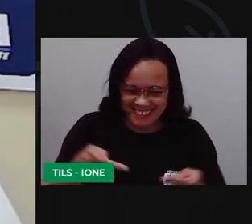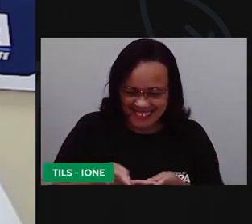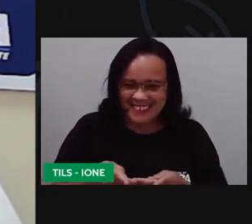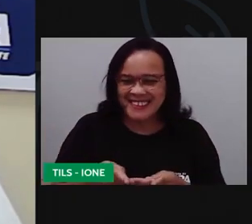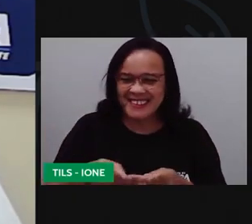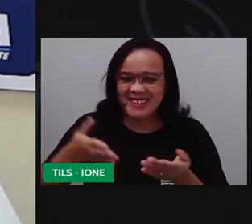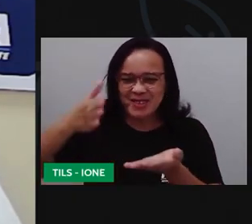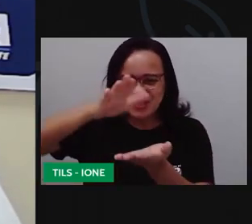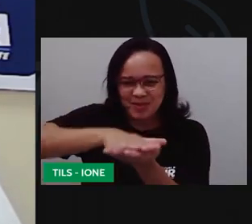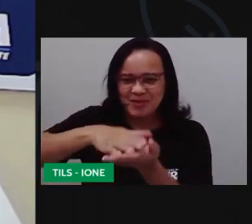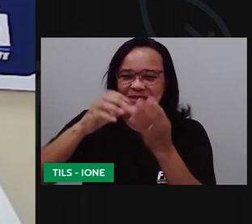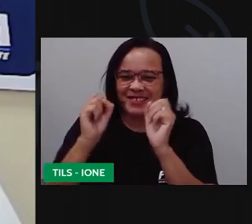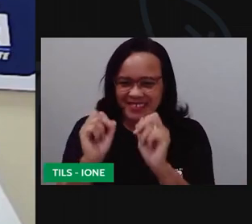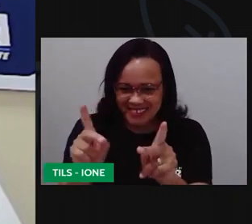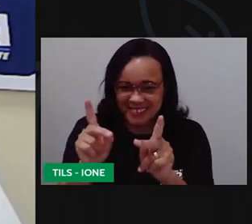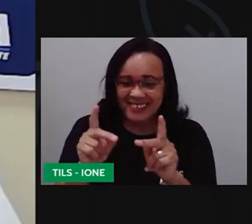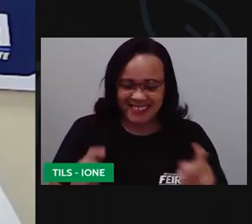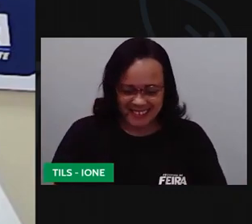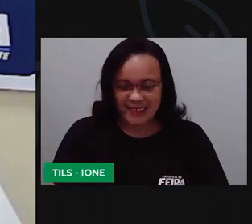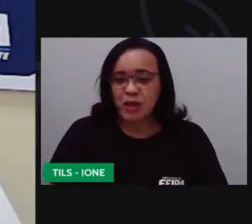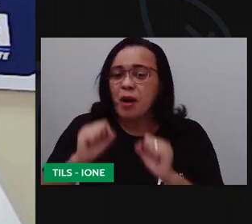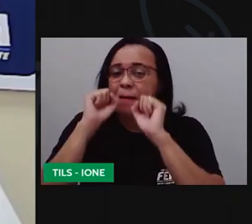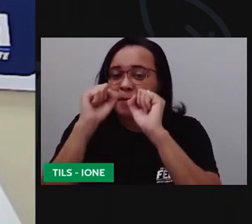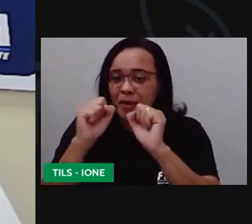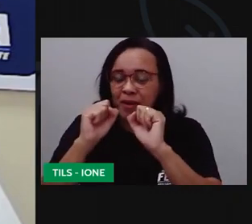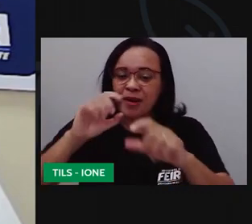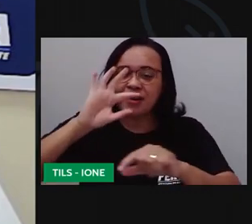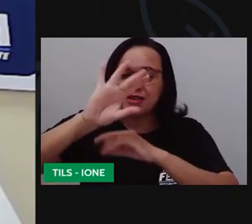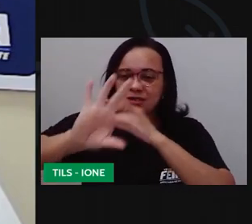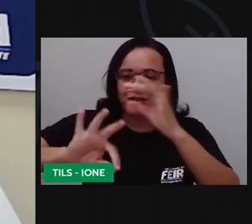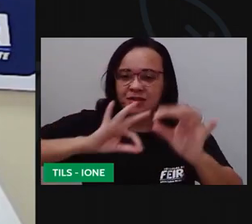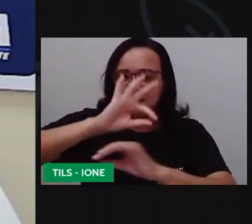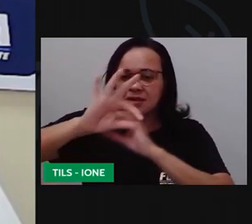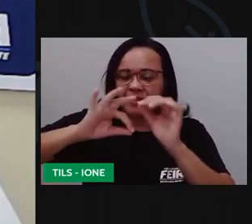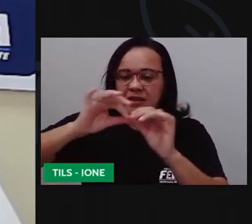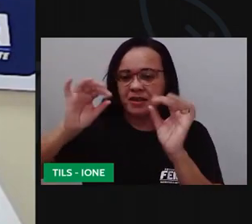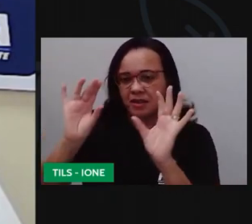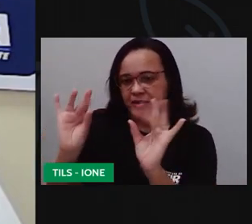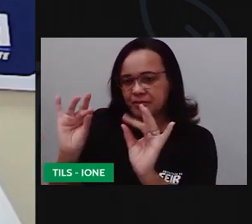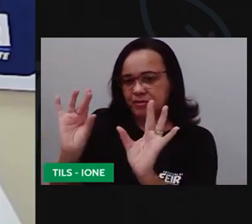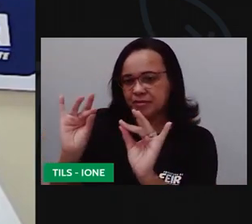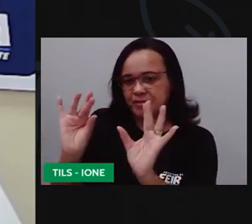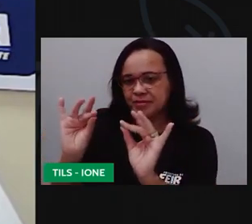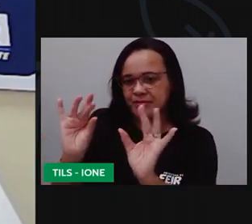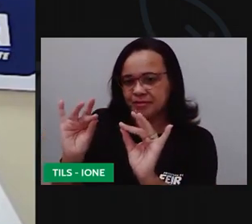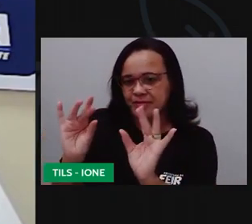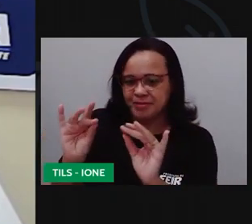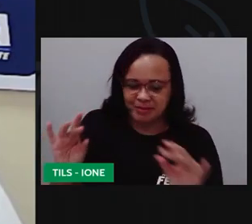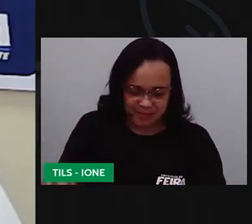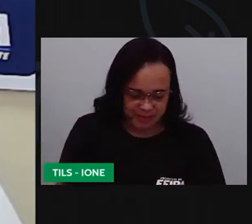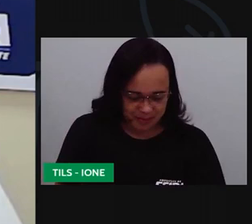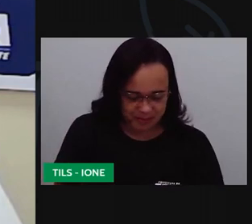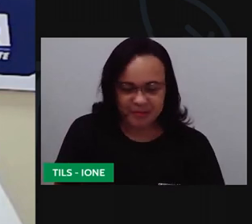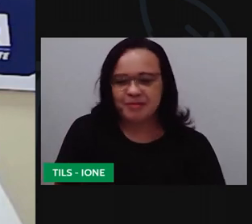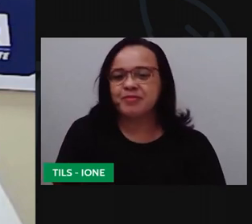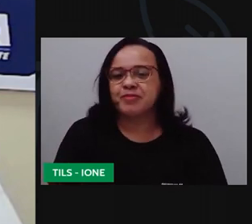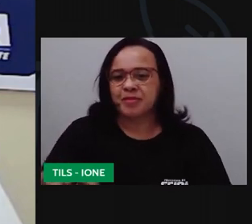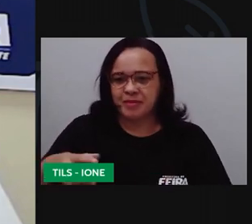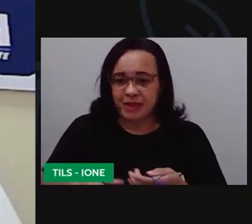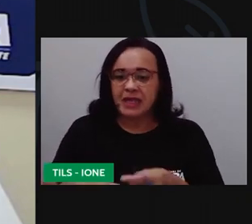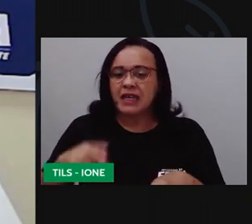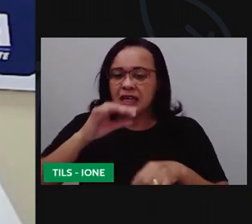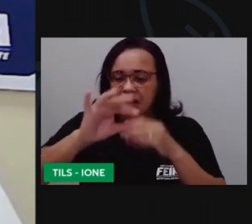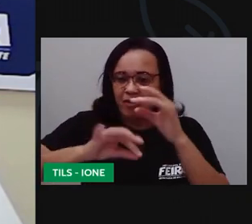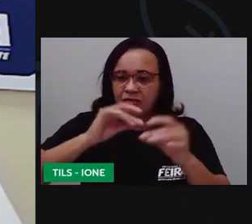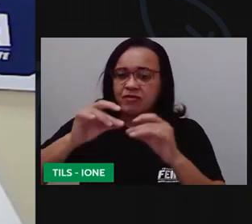certo? aqui eu posso botar uma fita adesiva por dentro ou passar uma colinha então a vai colocar uma fita adesiva